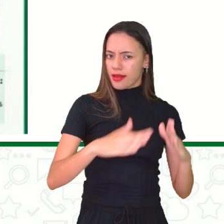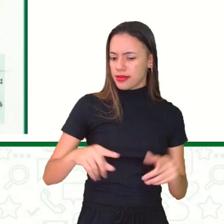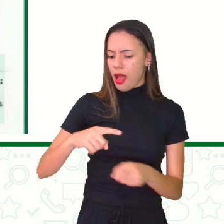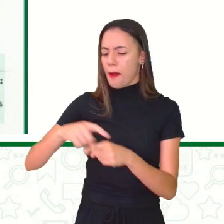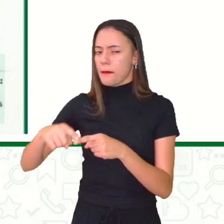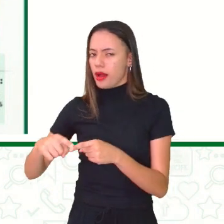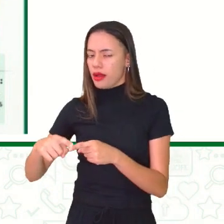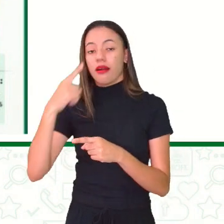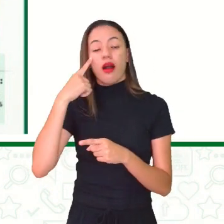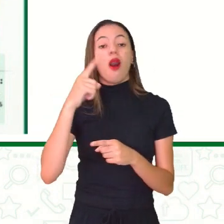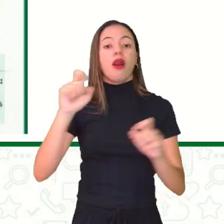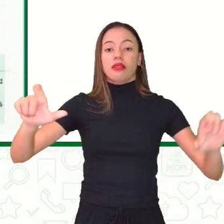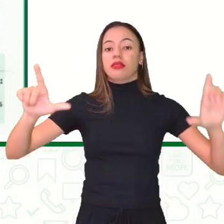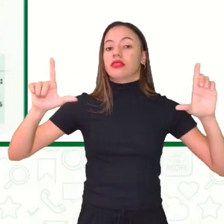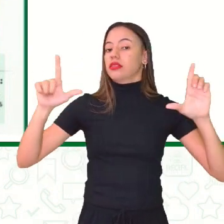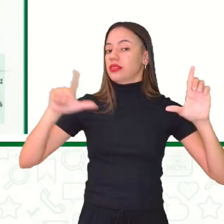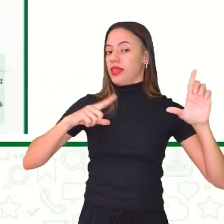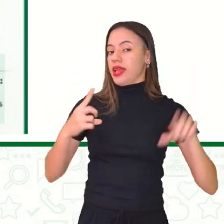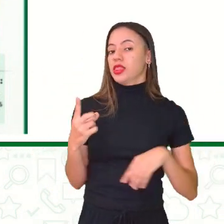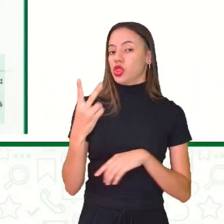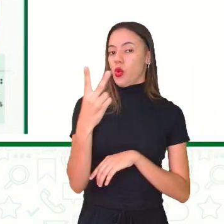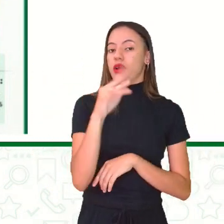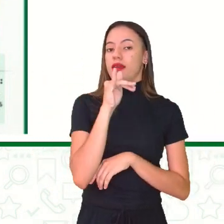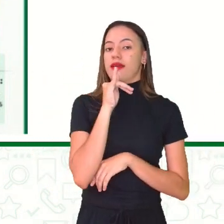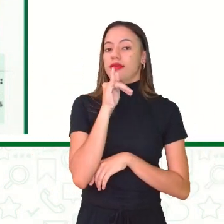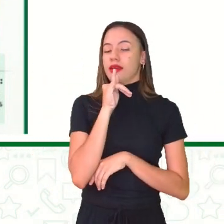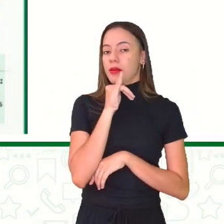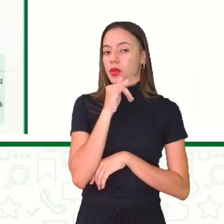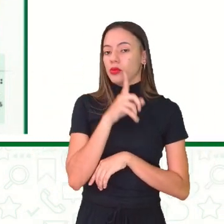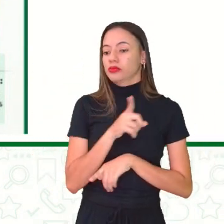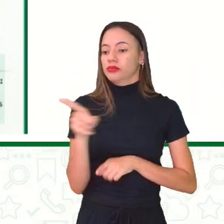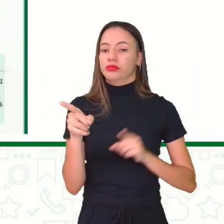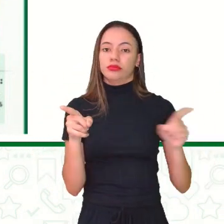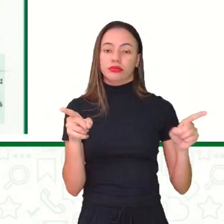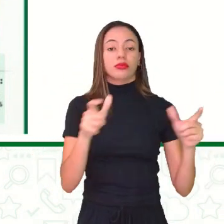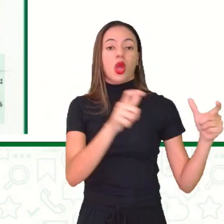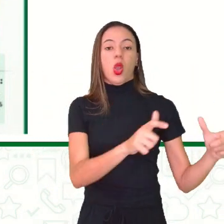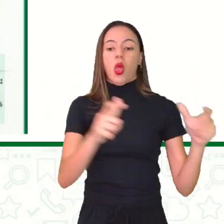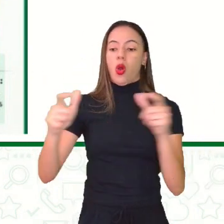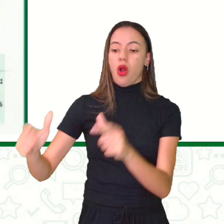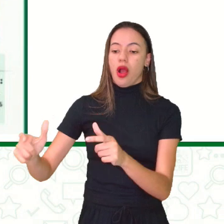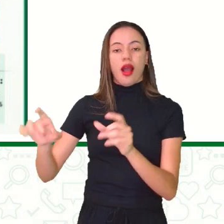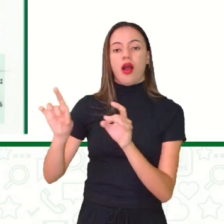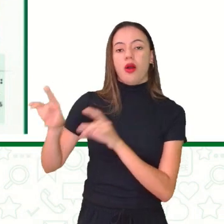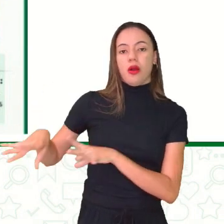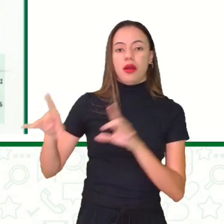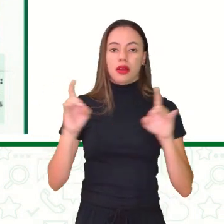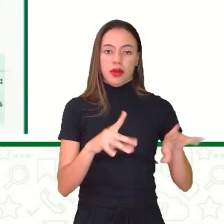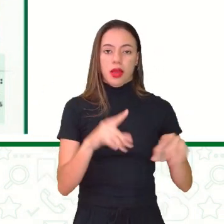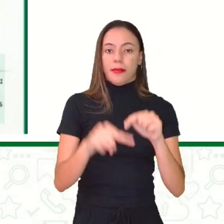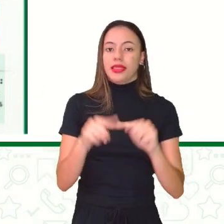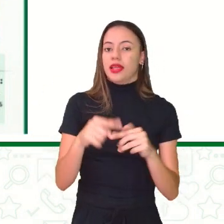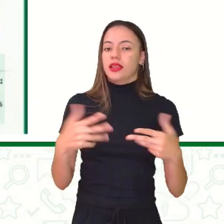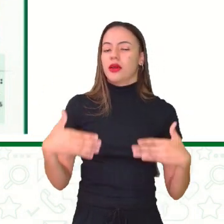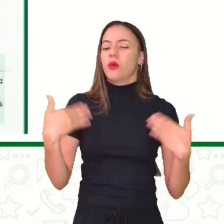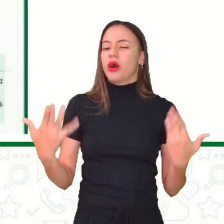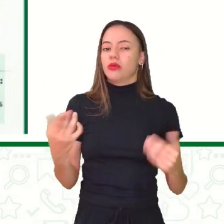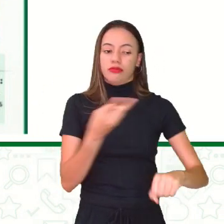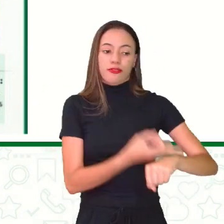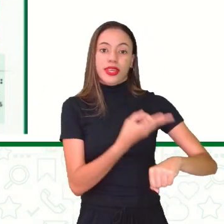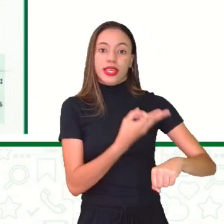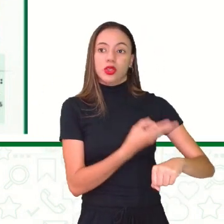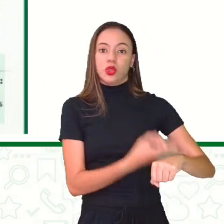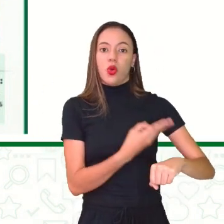Eu trouxe, por exemplo, aí na tela, dois exemplos de locais para ser descartado esse material. Que é o vidro